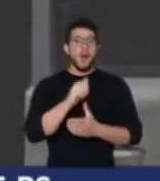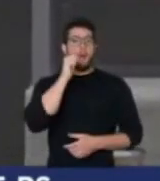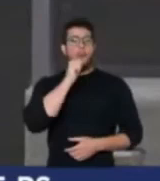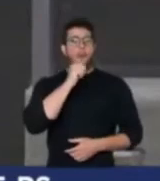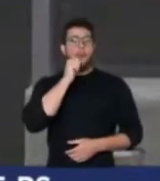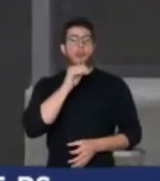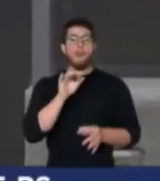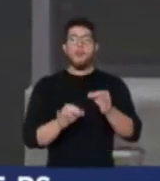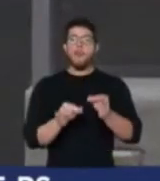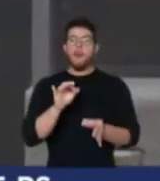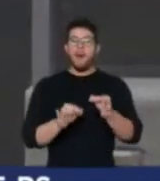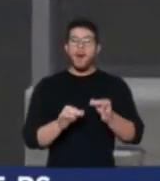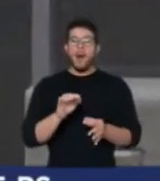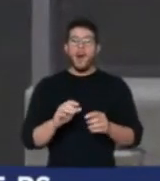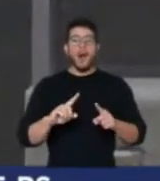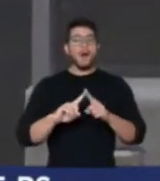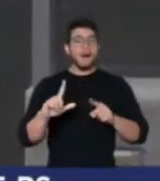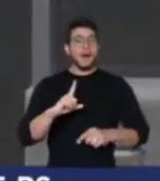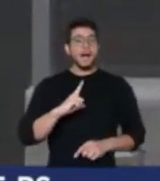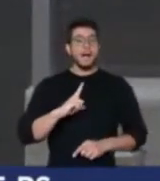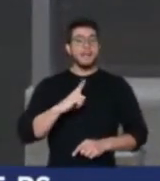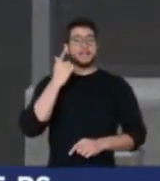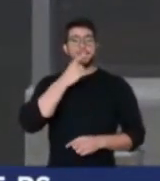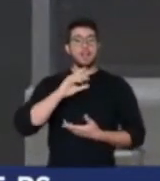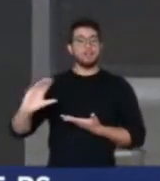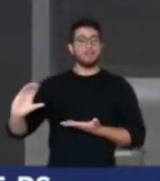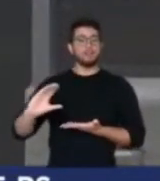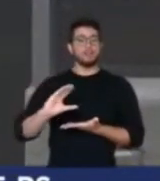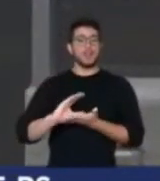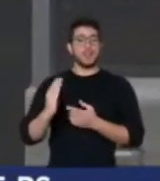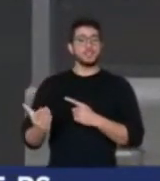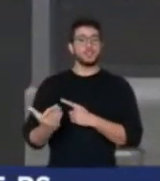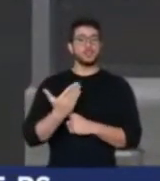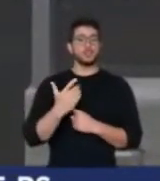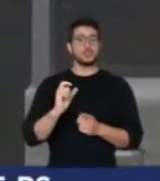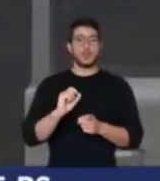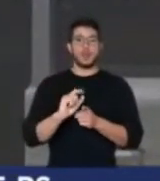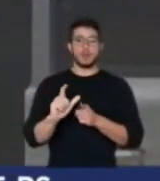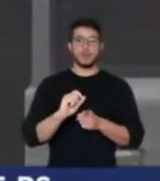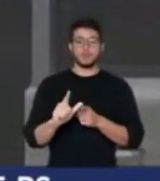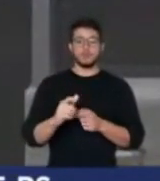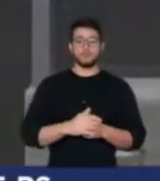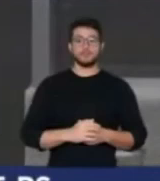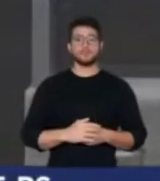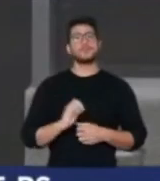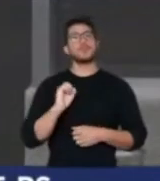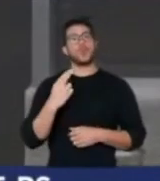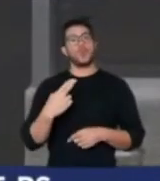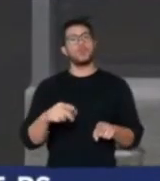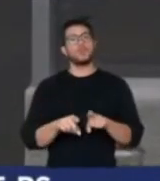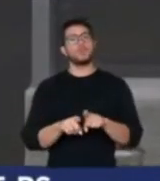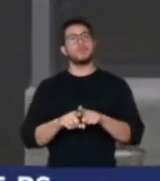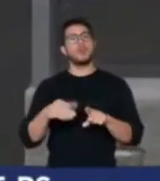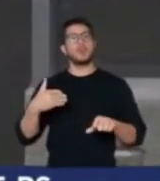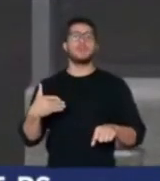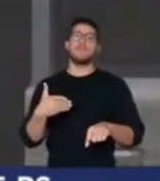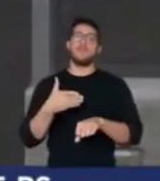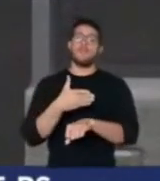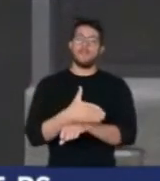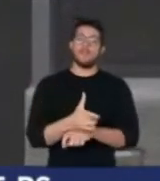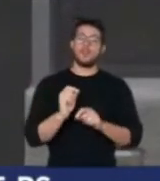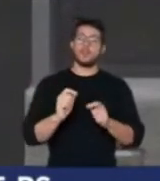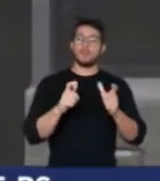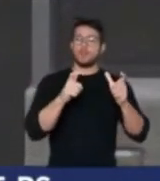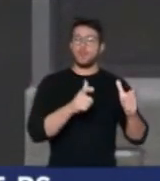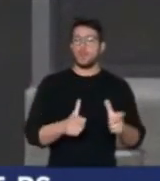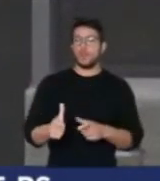apartamento no Flamengo, ou aquele que nos estandes de tiro com os bolsonaristas durante a campanha eleitoral, que